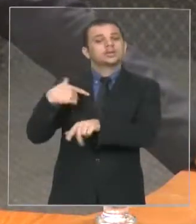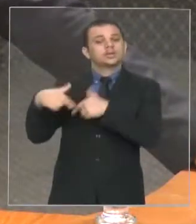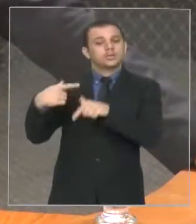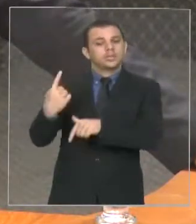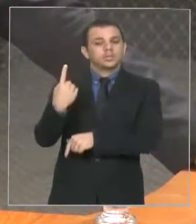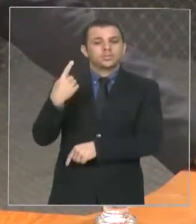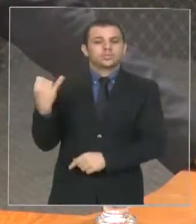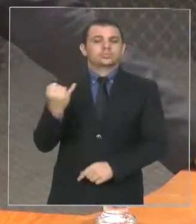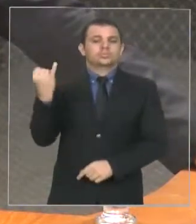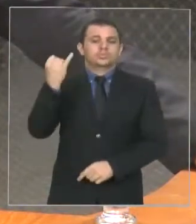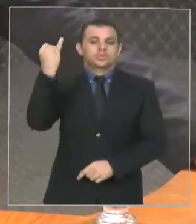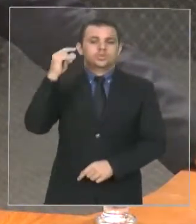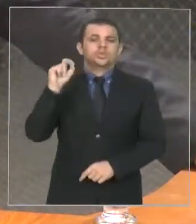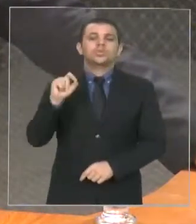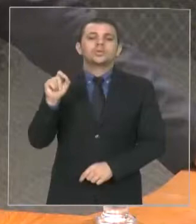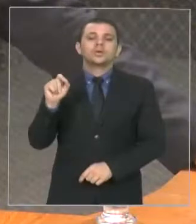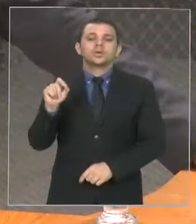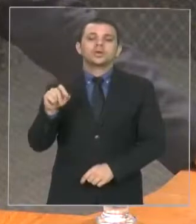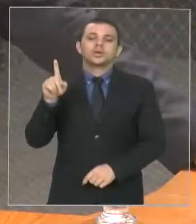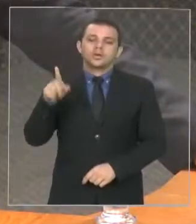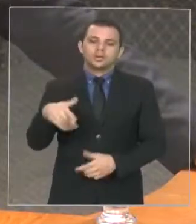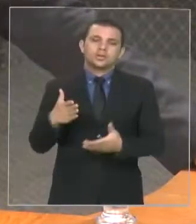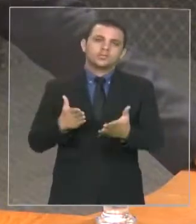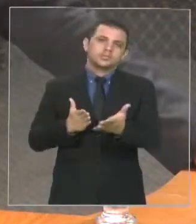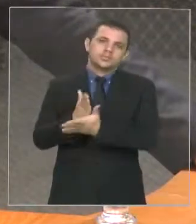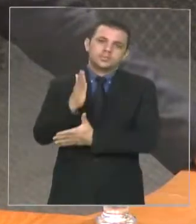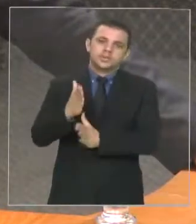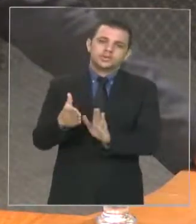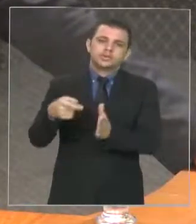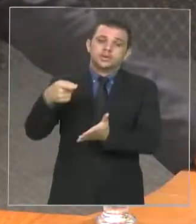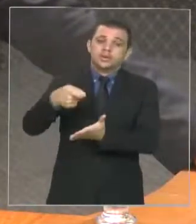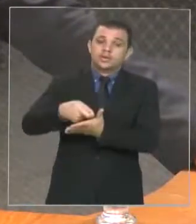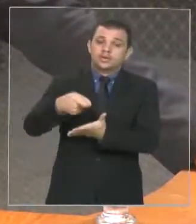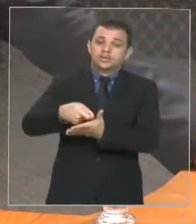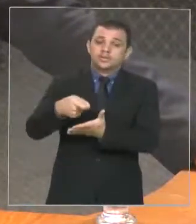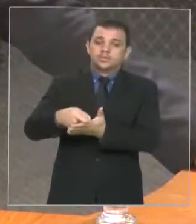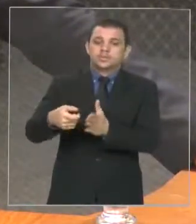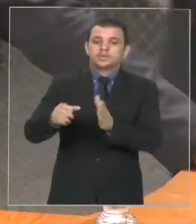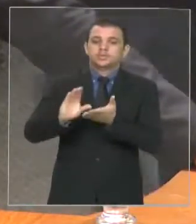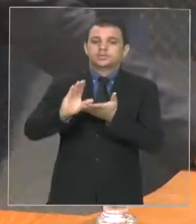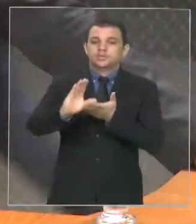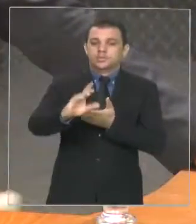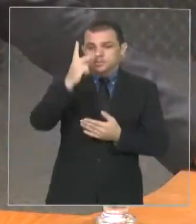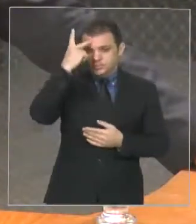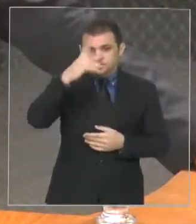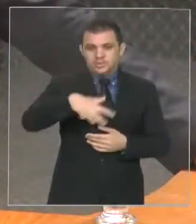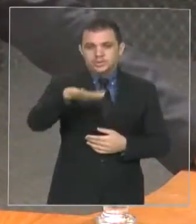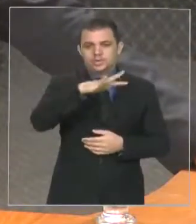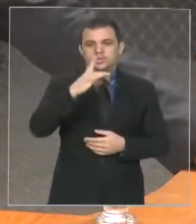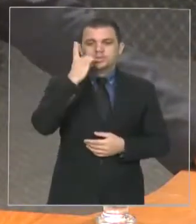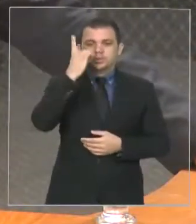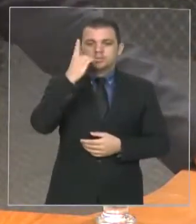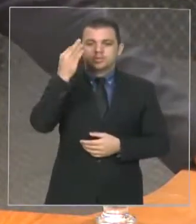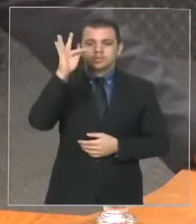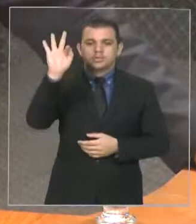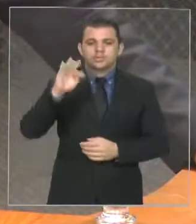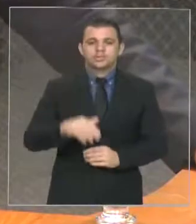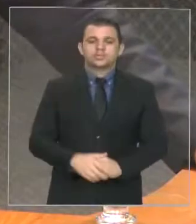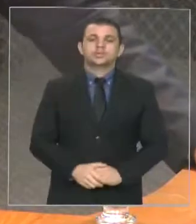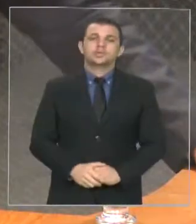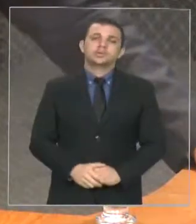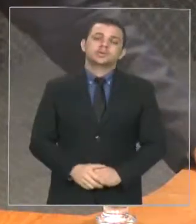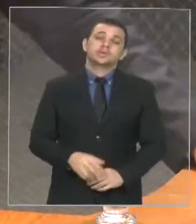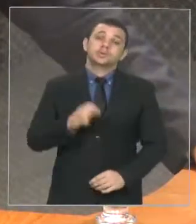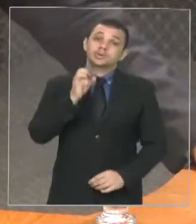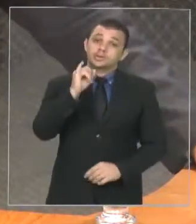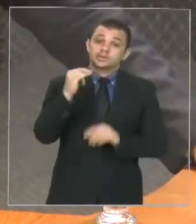parlamento, que era justamente ter aprovado a emenda impositiva para os deputados federais. Se vale para